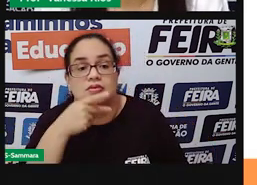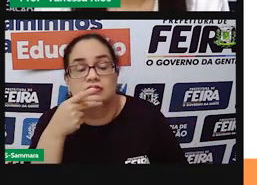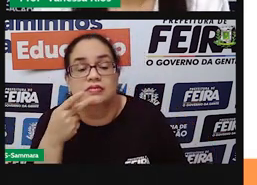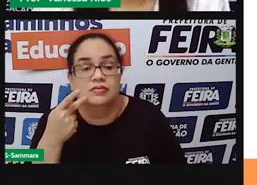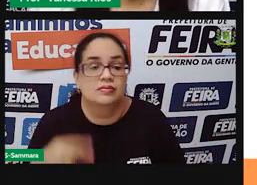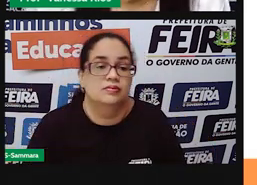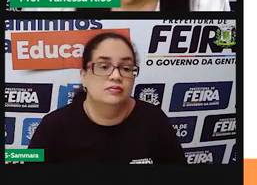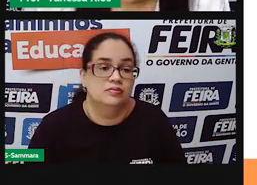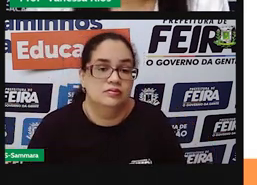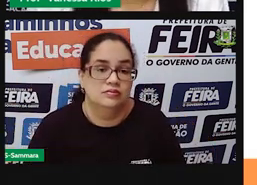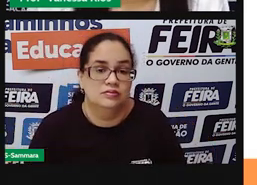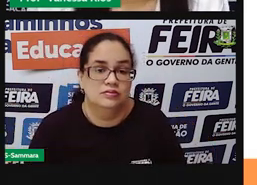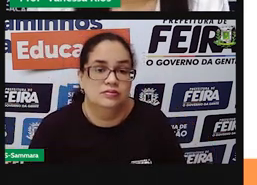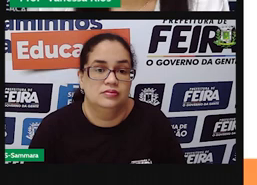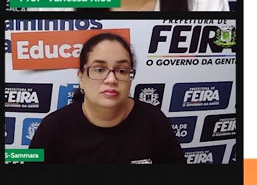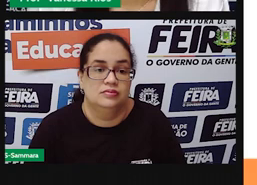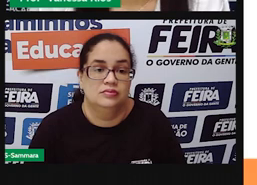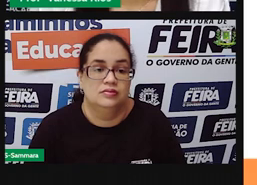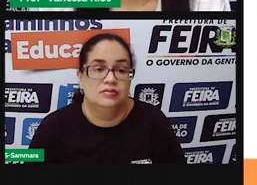as mesmas palavras.